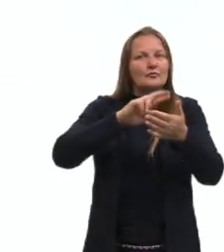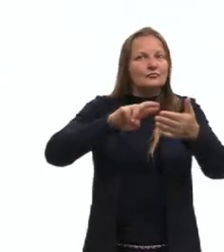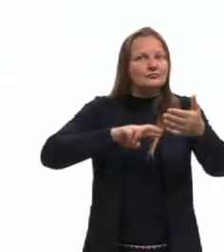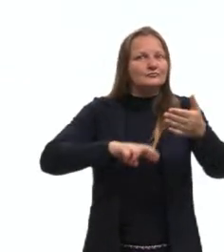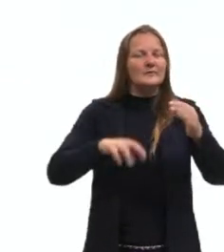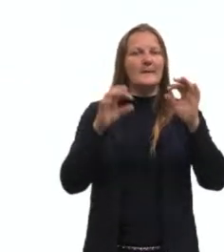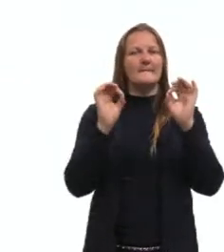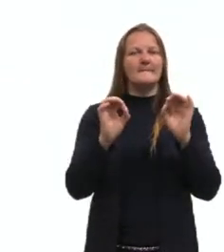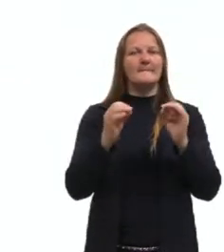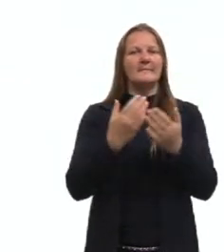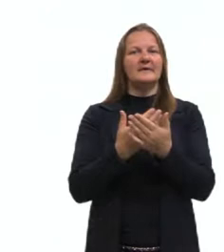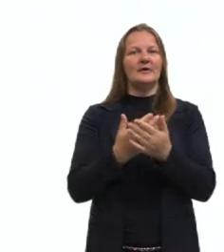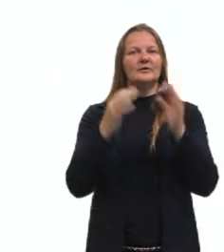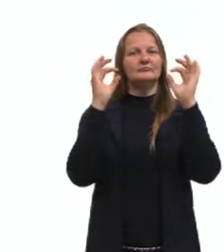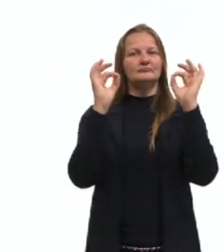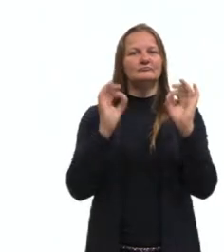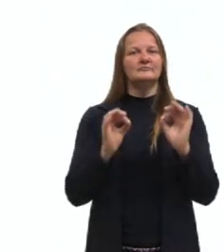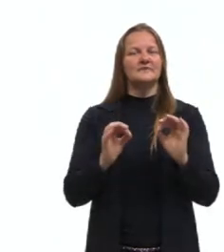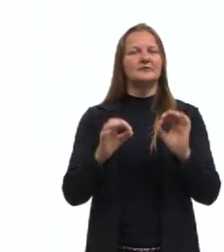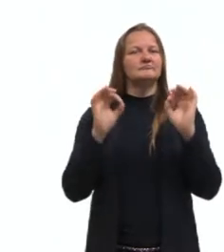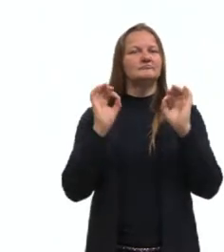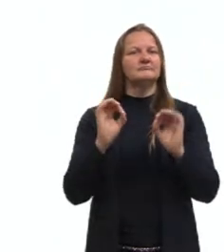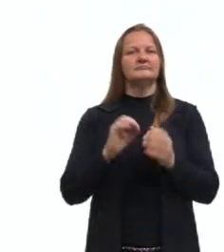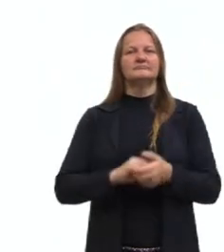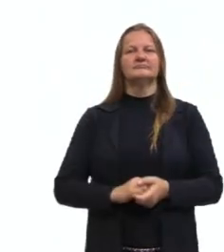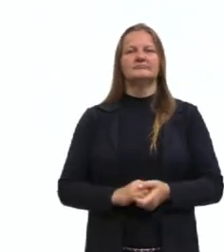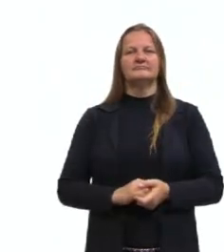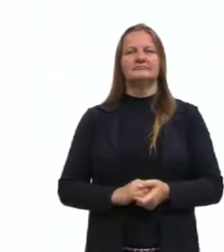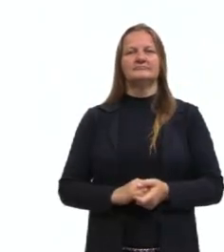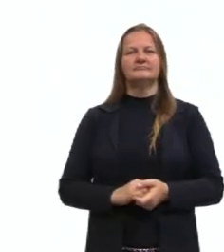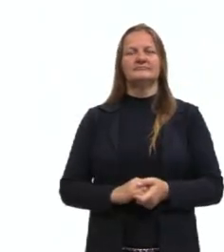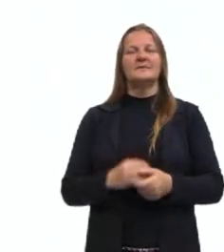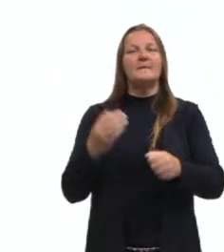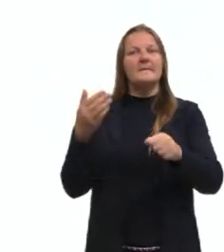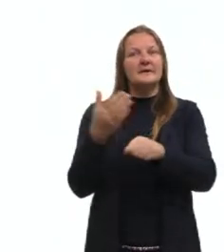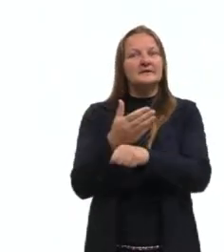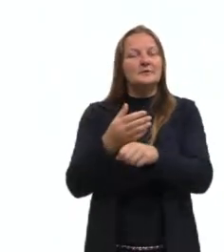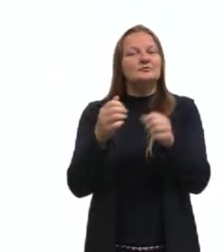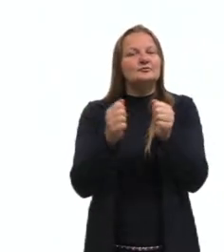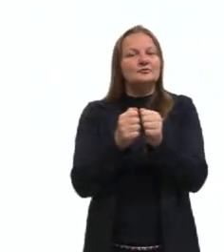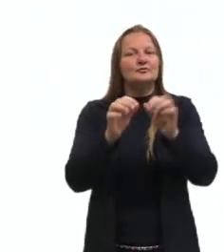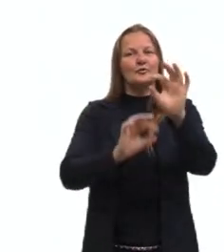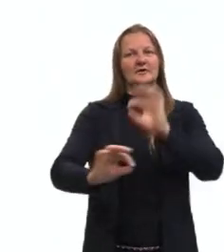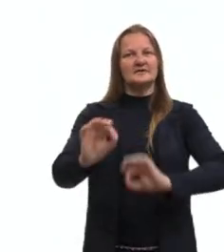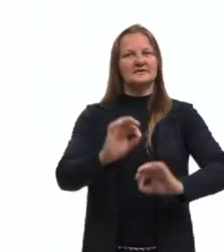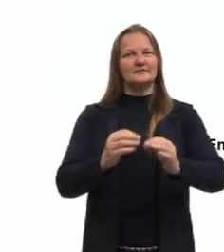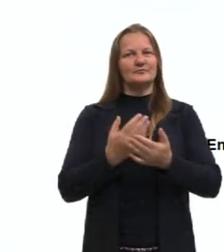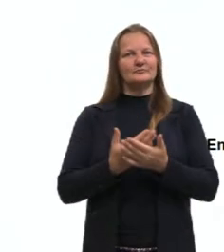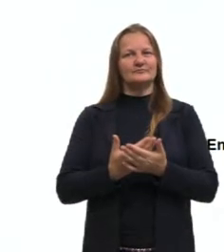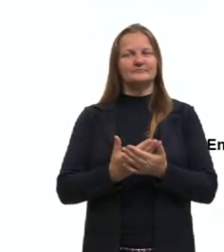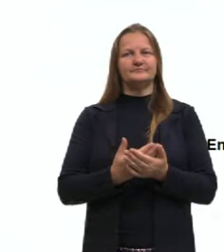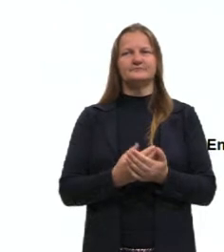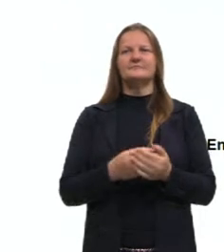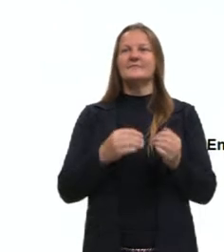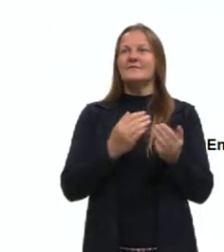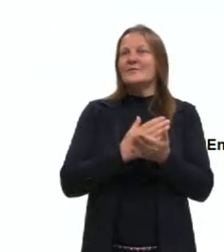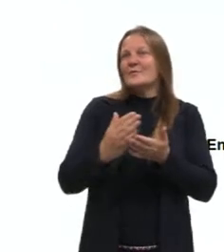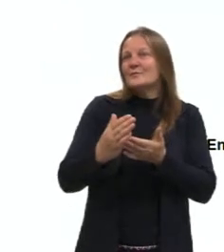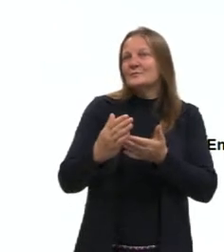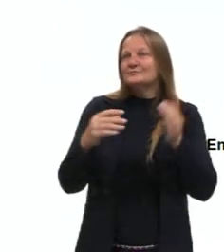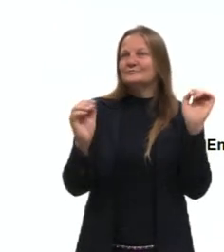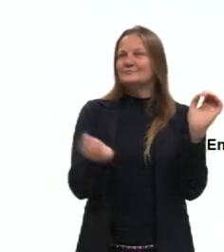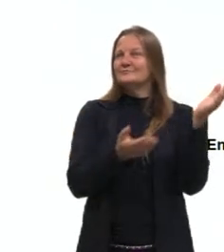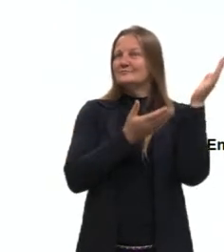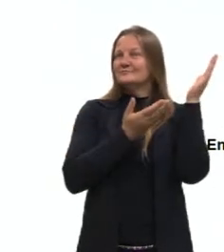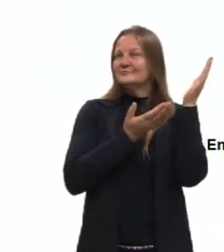torna então essas aulas aí impecáveis e participam então junto comigo. Vamos lá então, gente, vamos